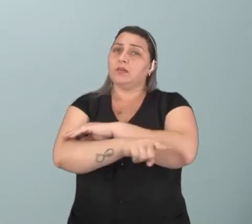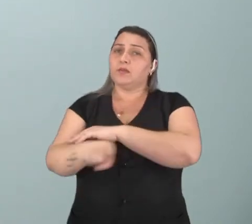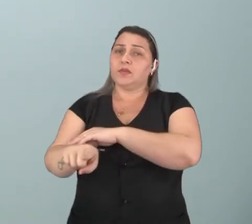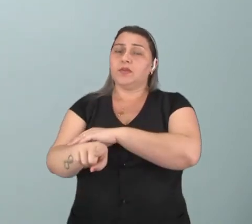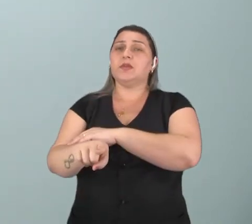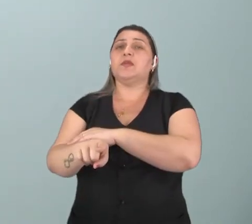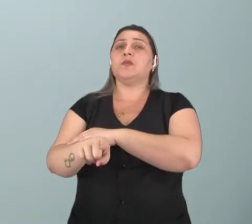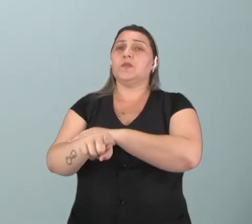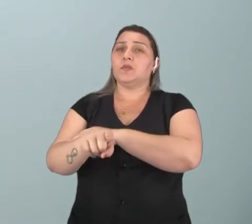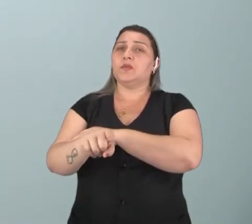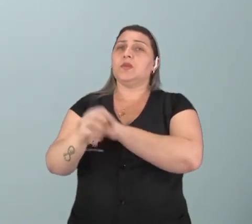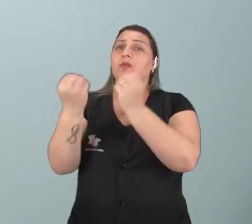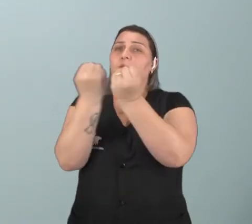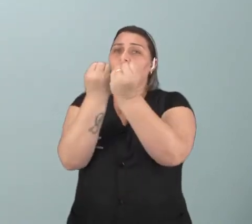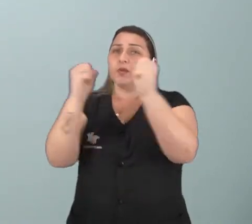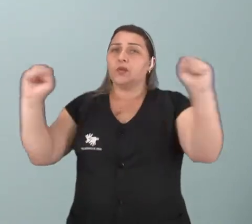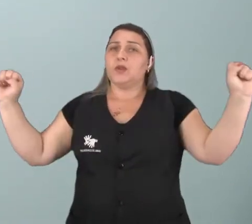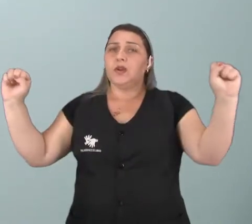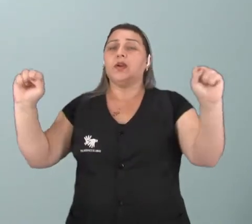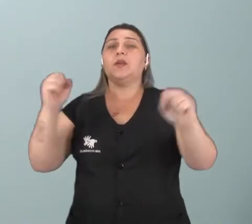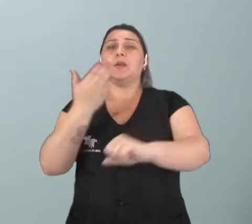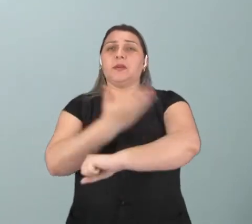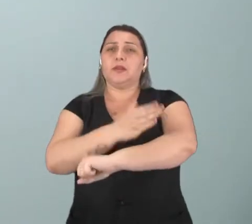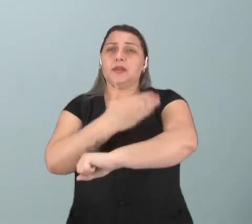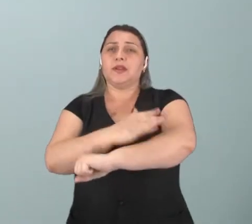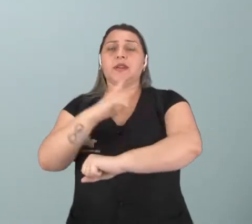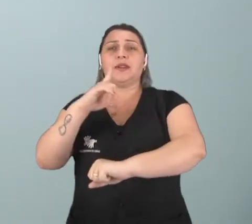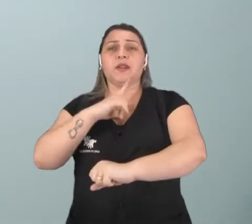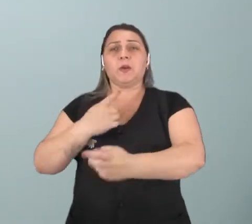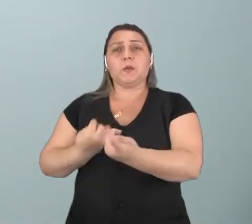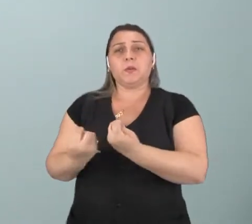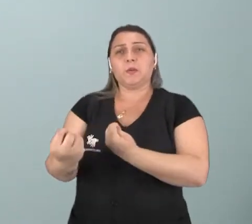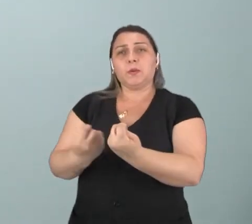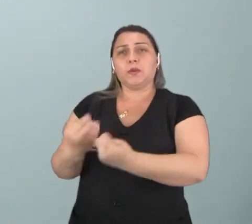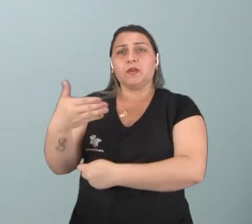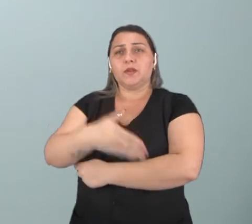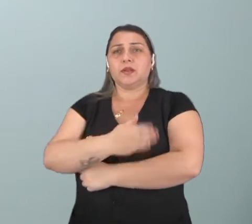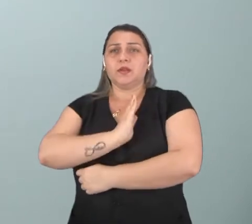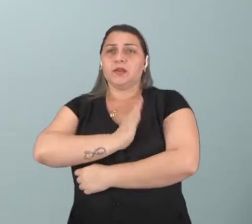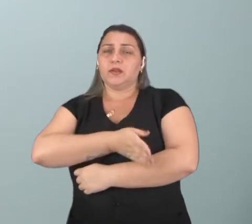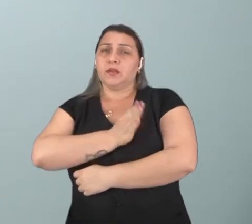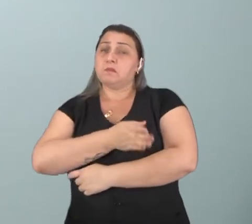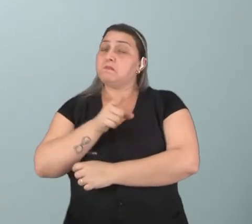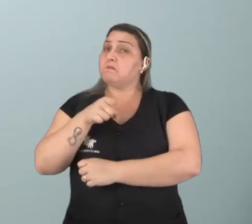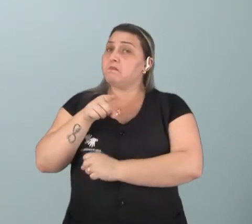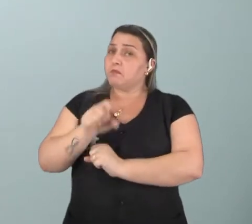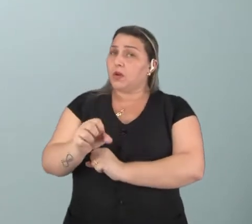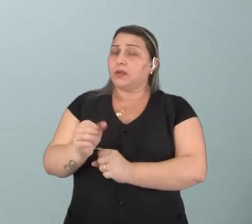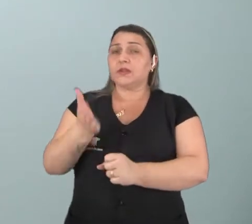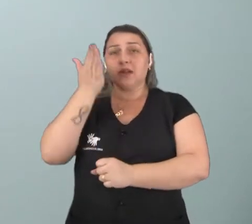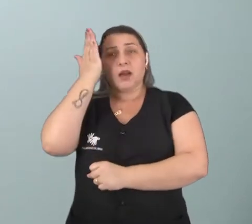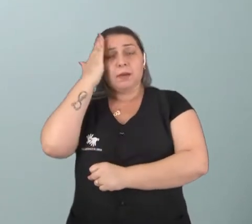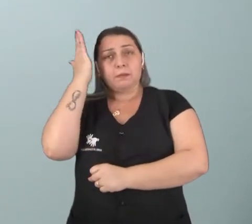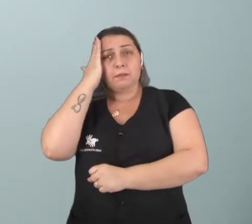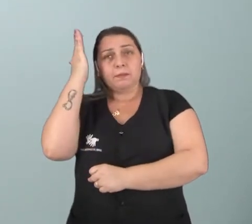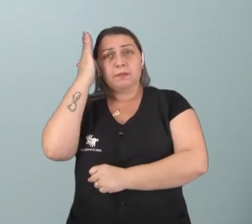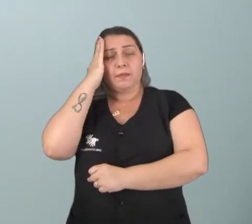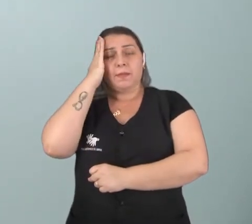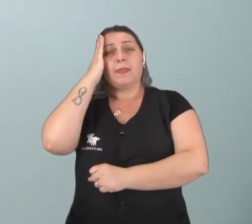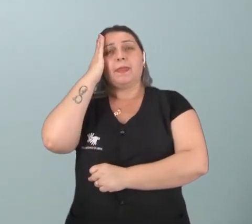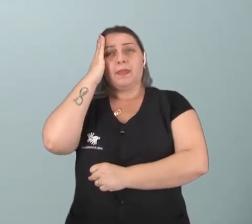durante um treino que vocês podem ter esse controle de frequência cardíaca, você pode saber o nível de